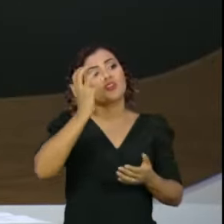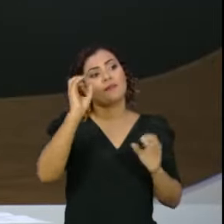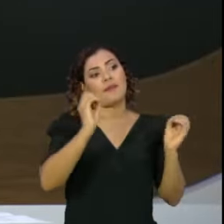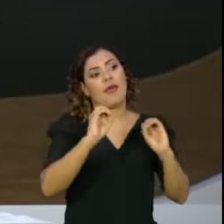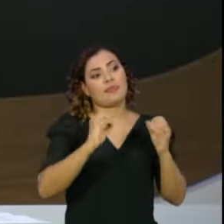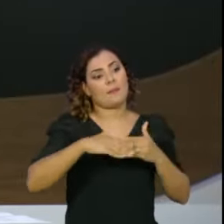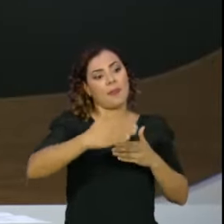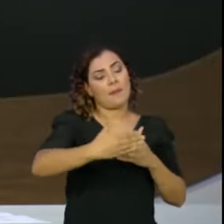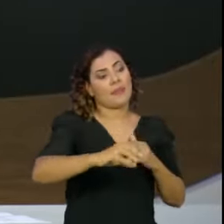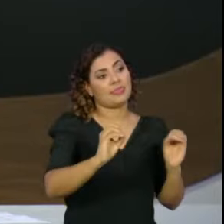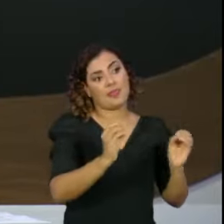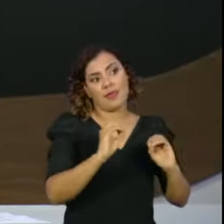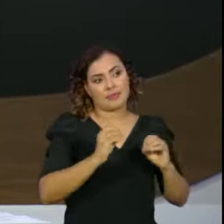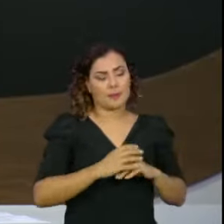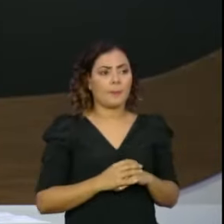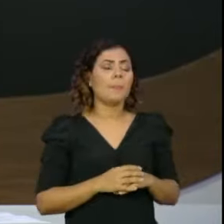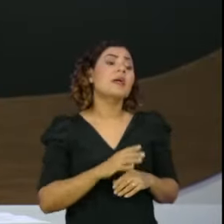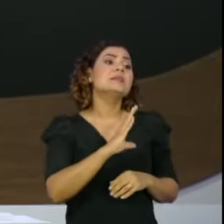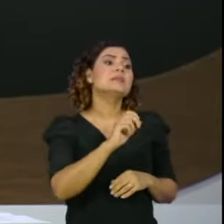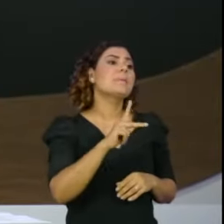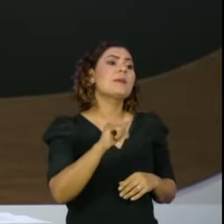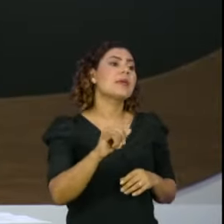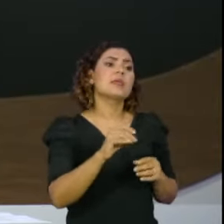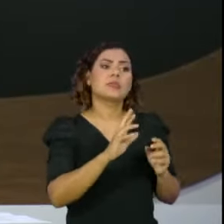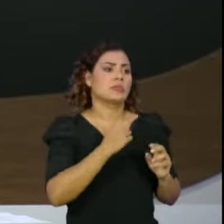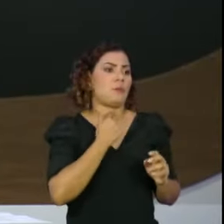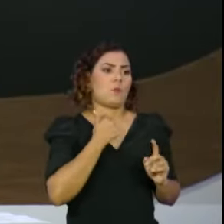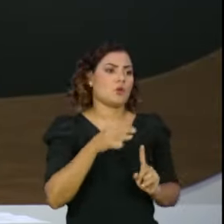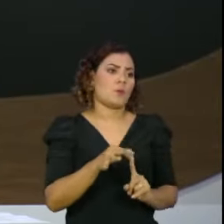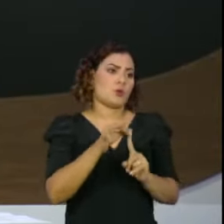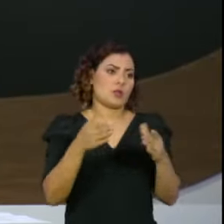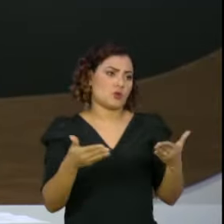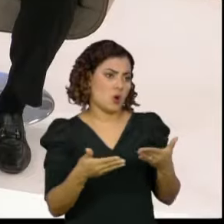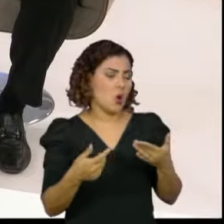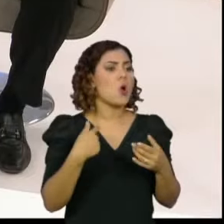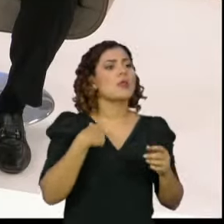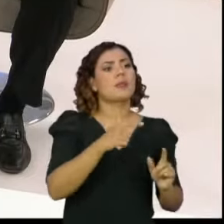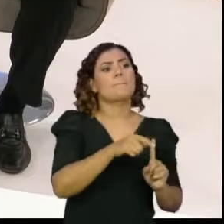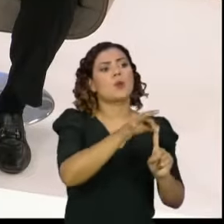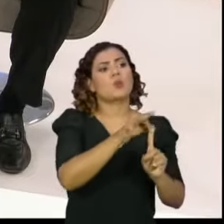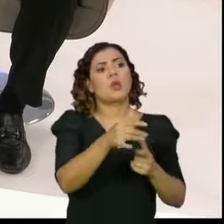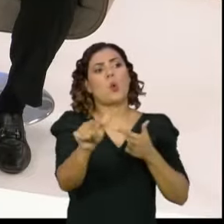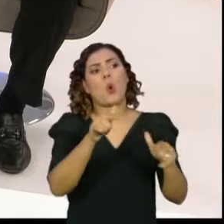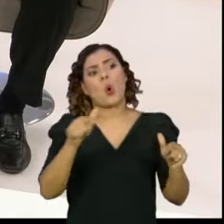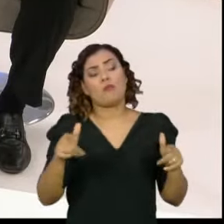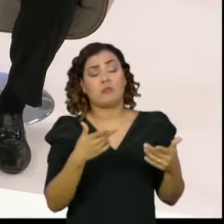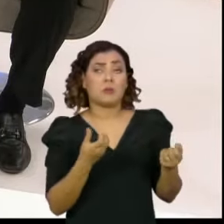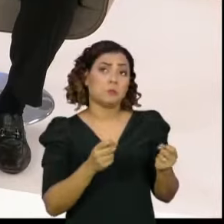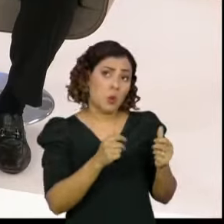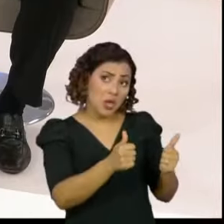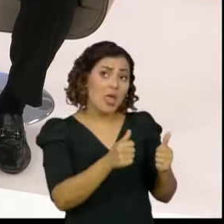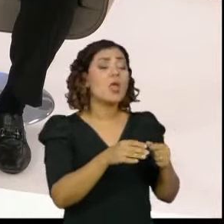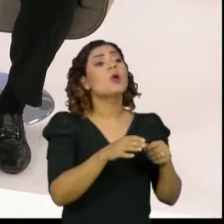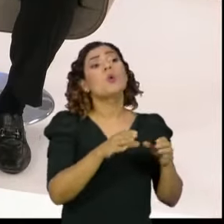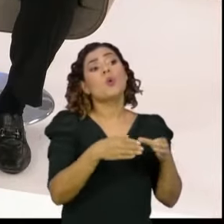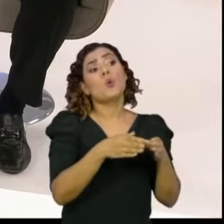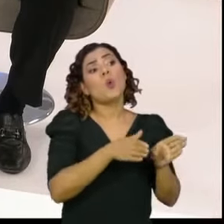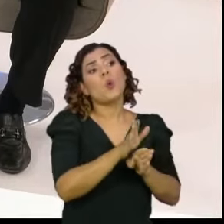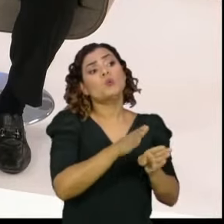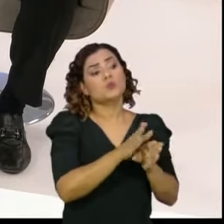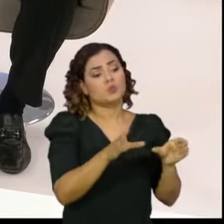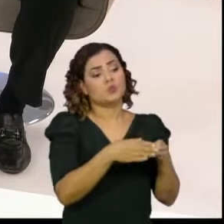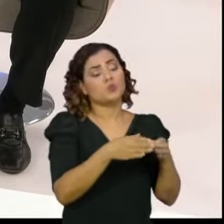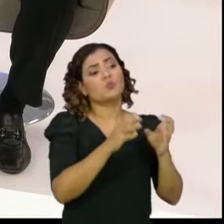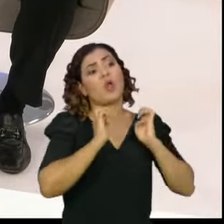senhor estava falando aqui que uma CPI não pode ser prioridade neste momento, que há outras prioridades. O senhor estava dizendo que o Conselho de Ética não pode